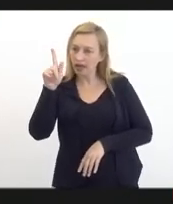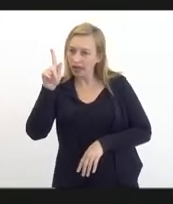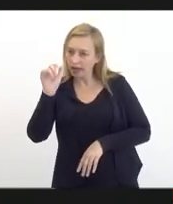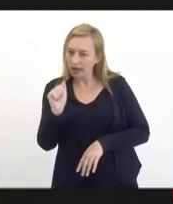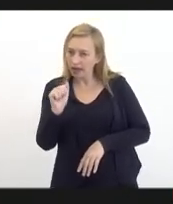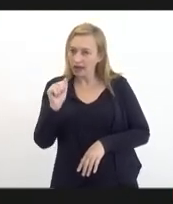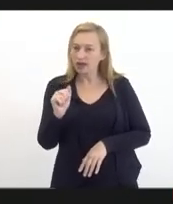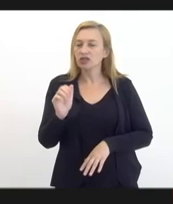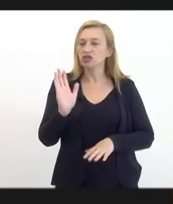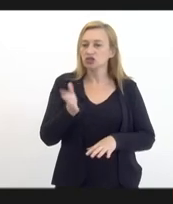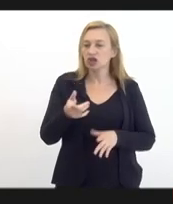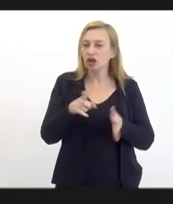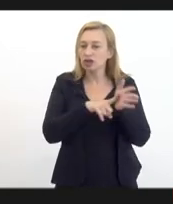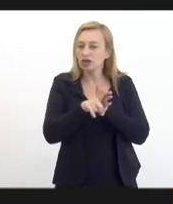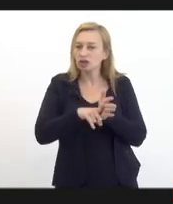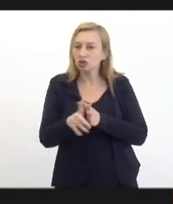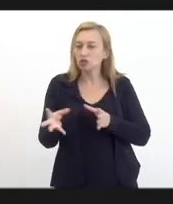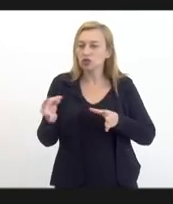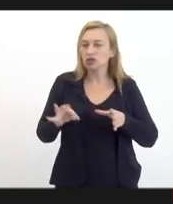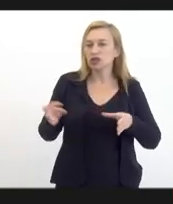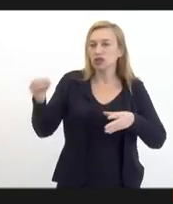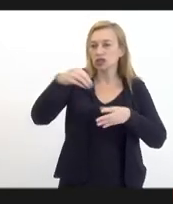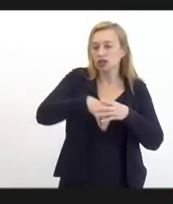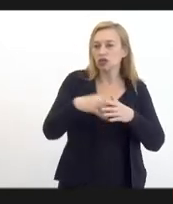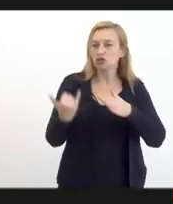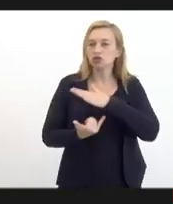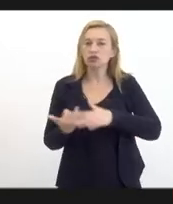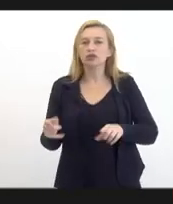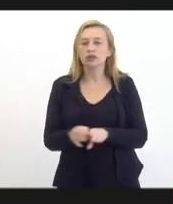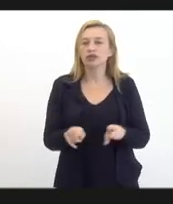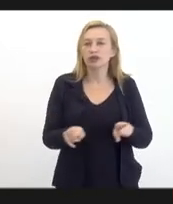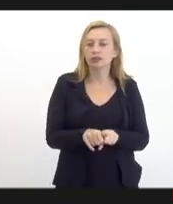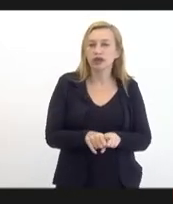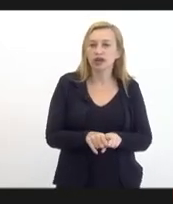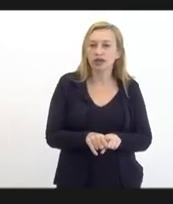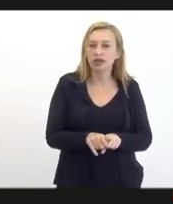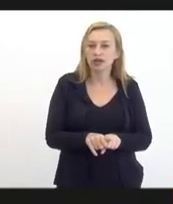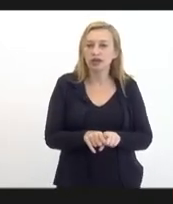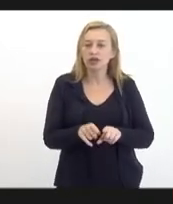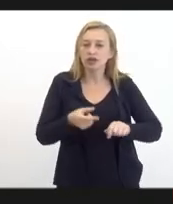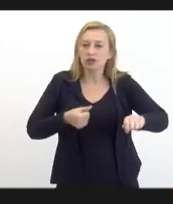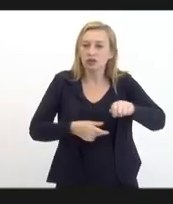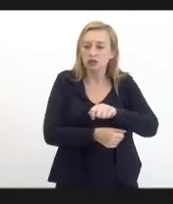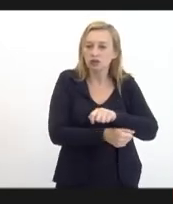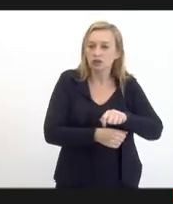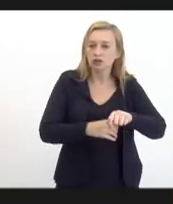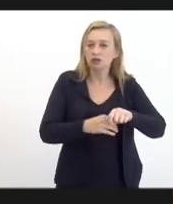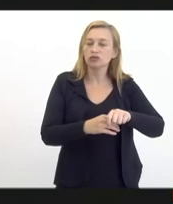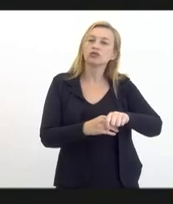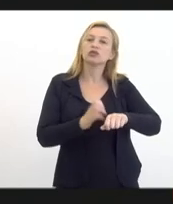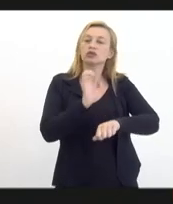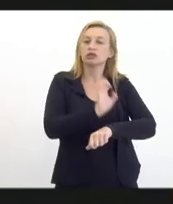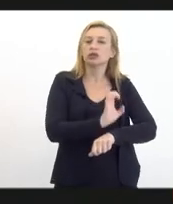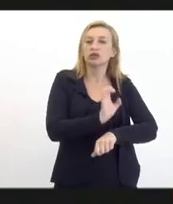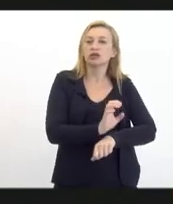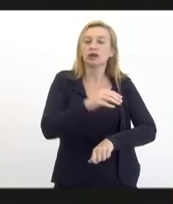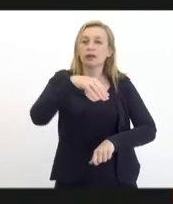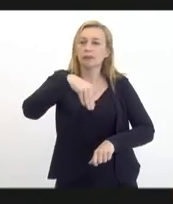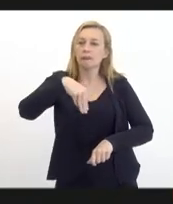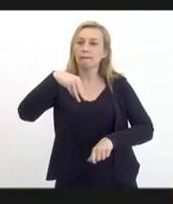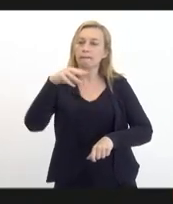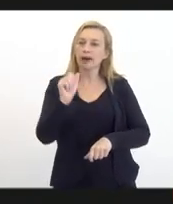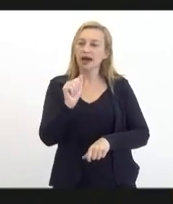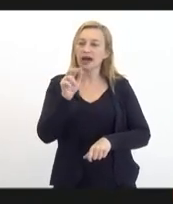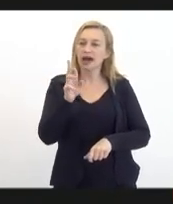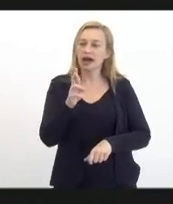analisou dentro do Instituto. mas como também exemplos internos como o Fundo Soberano de Maricá e aí você olha principalmente a questão do